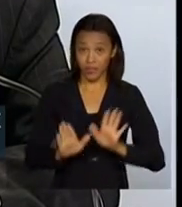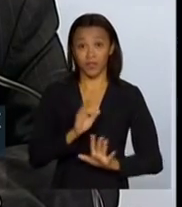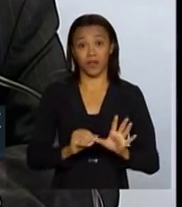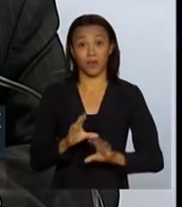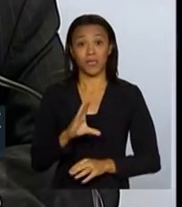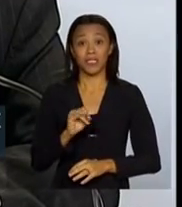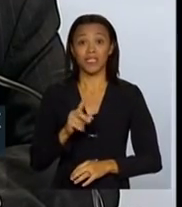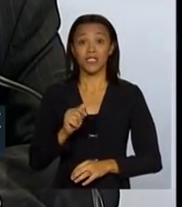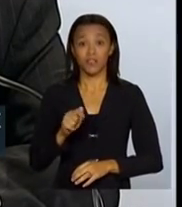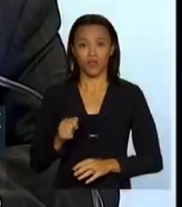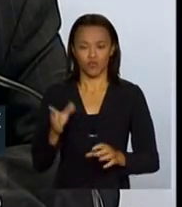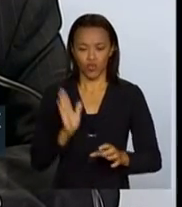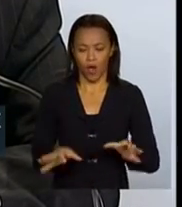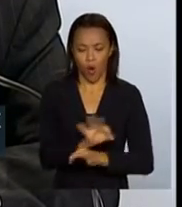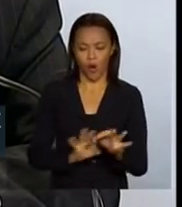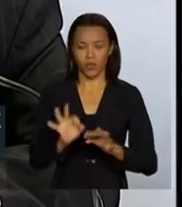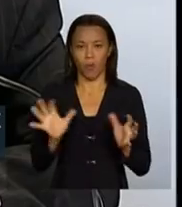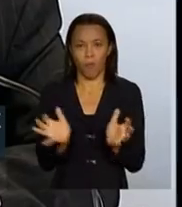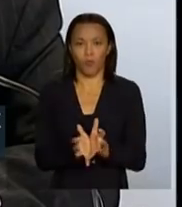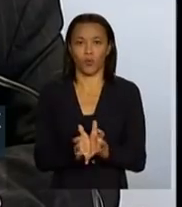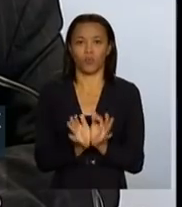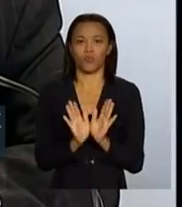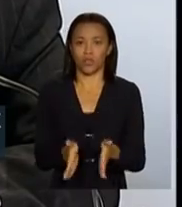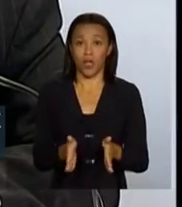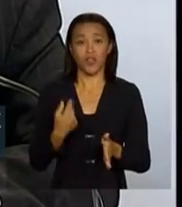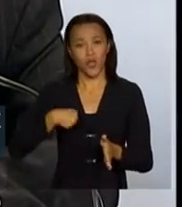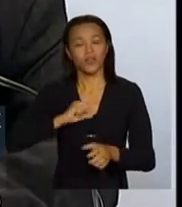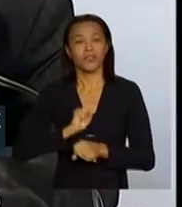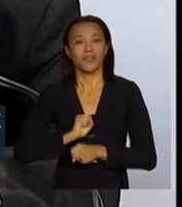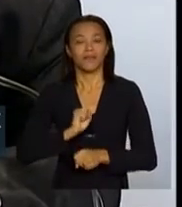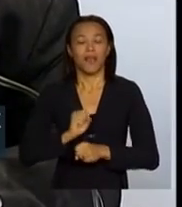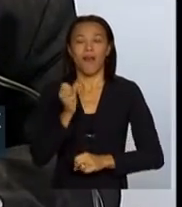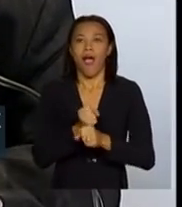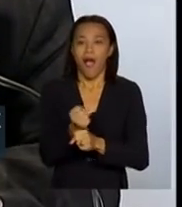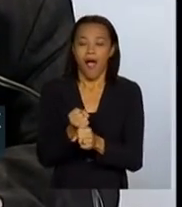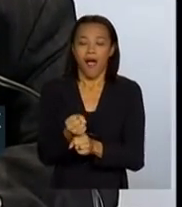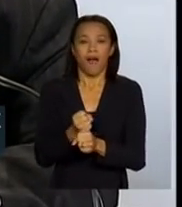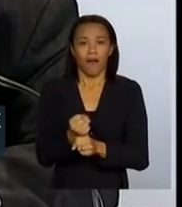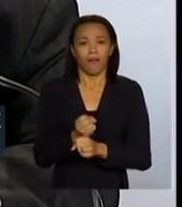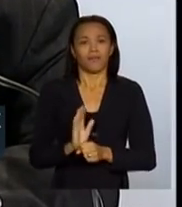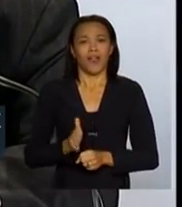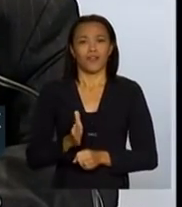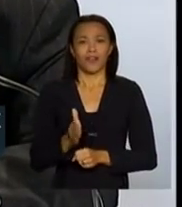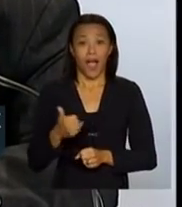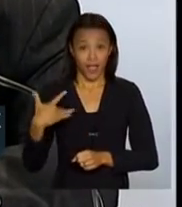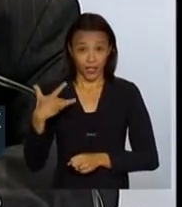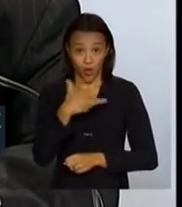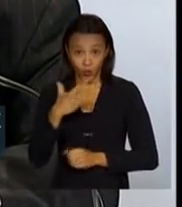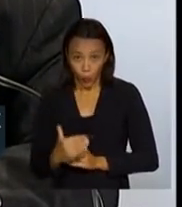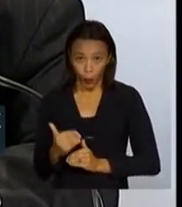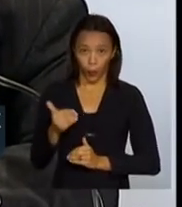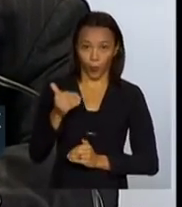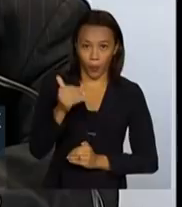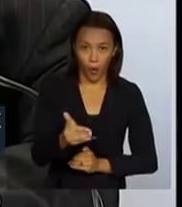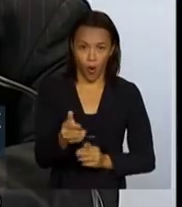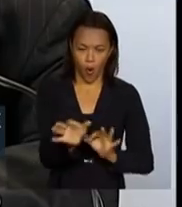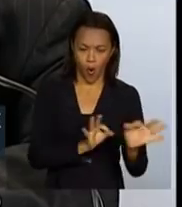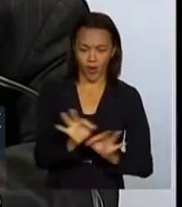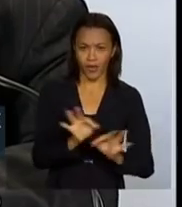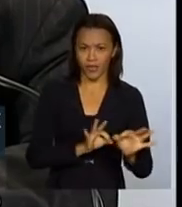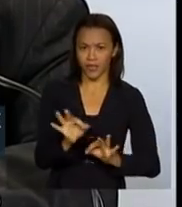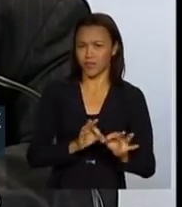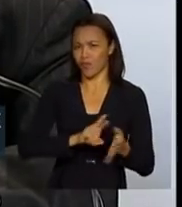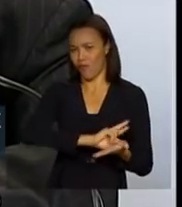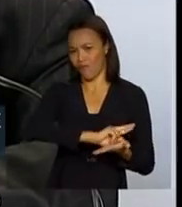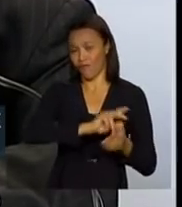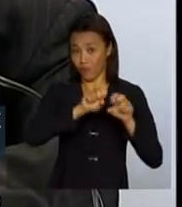estruturou. nós esperávamos por isso durante muitos anos, inclusive a saúde saiu um pouco na frente, organizou o sistema CIEVS,